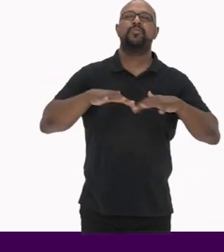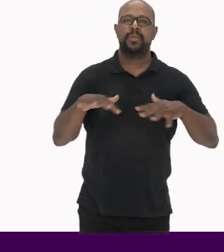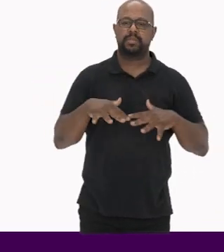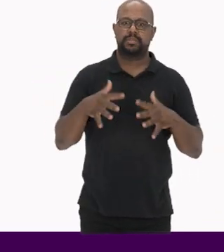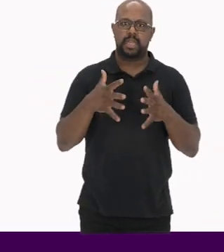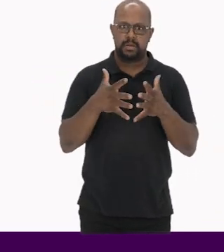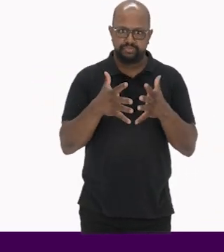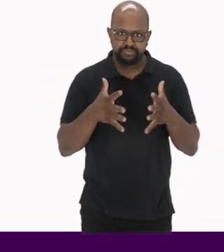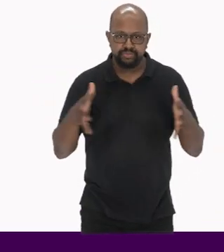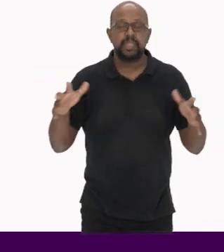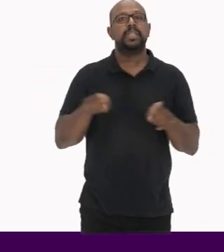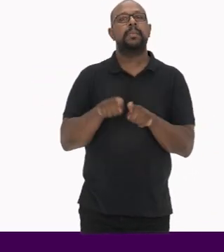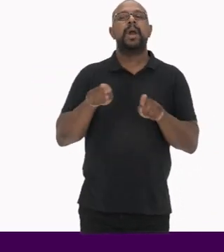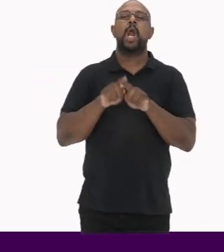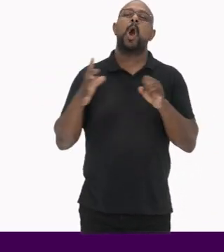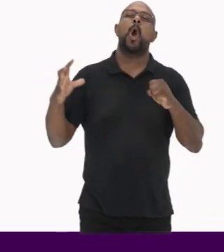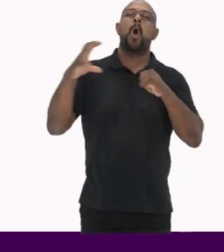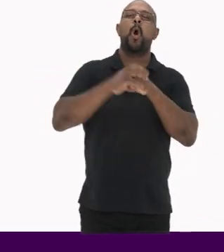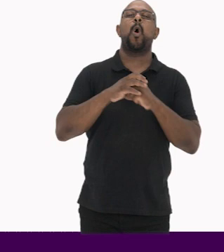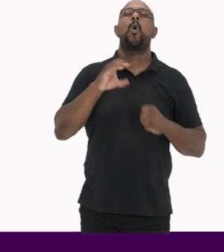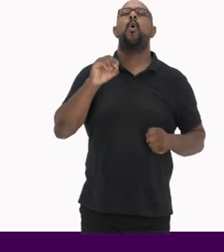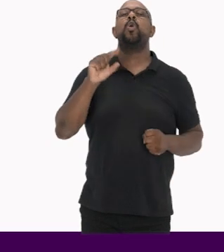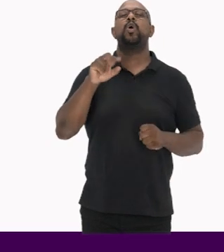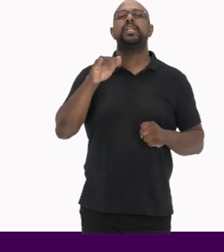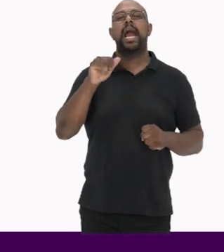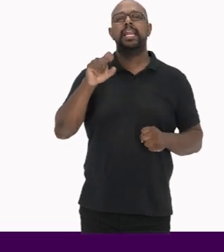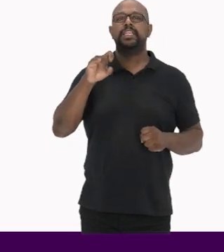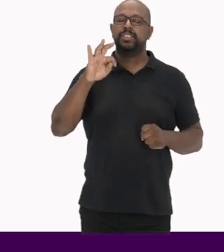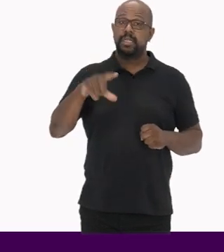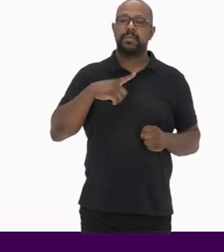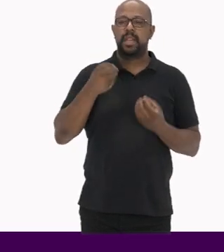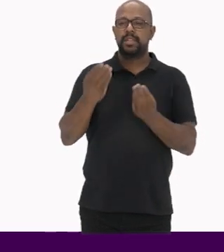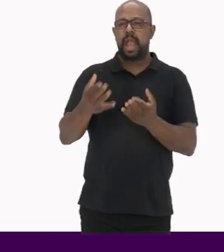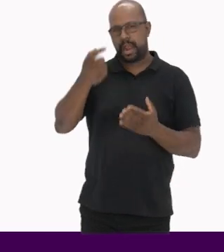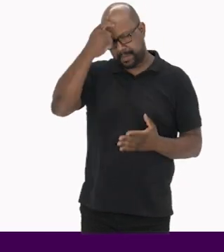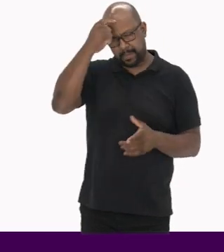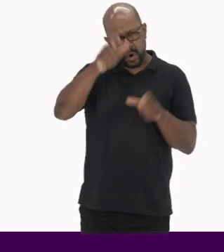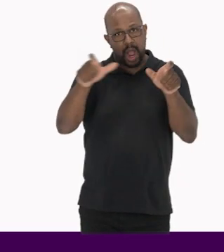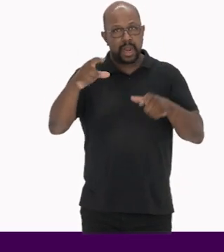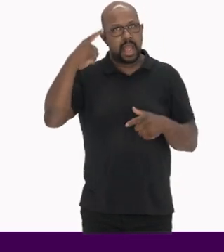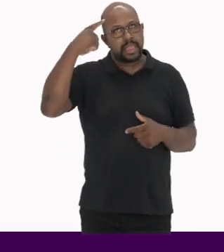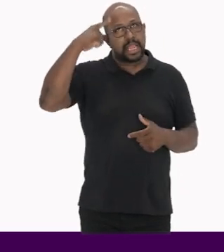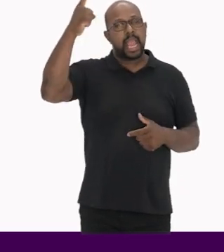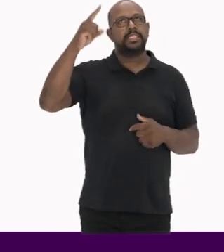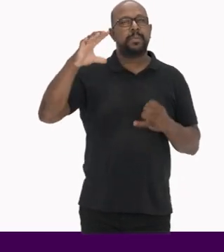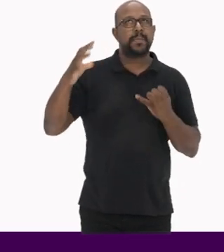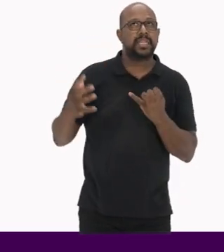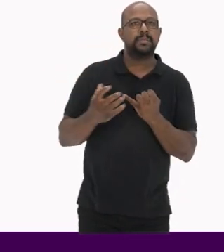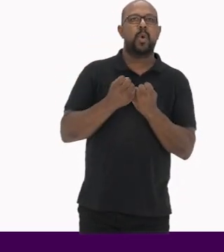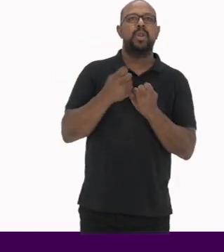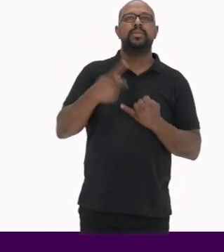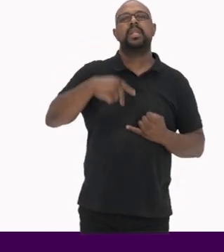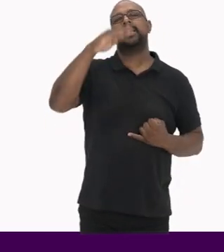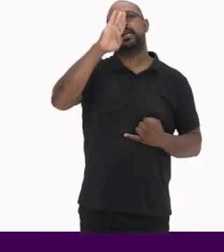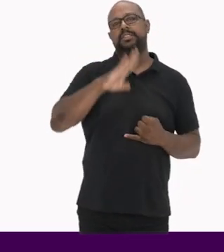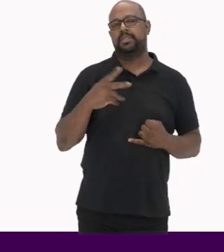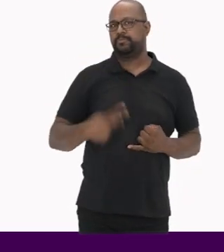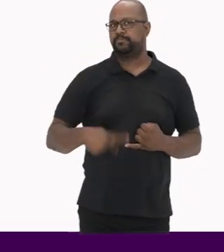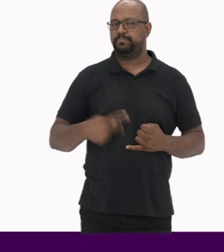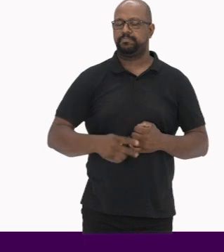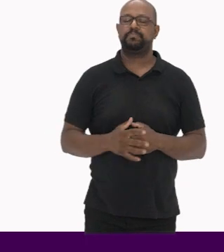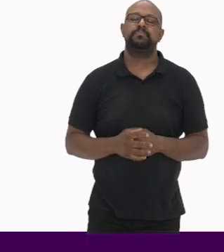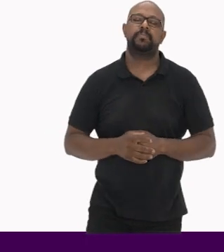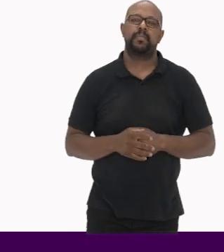movimentos expansionistas e colonialistas, cristalizando na memória coletiva uma imagem de patrimônio da nação brasileira